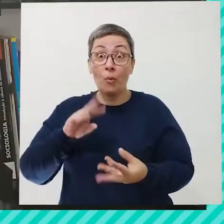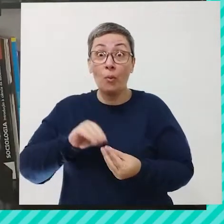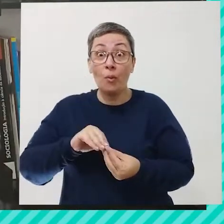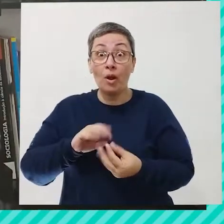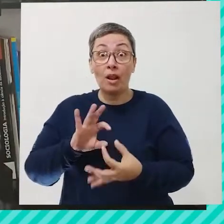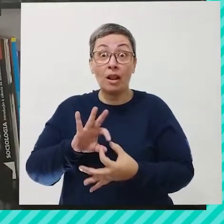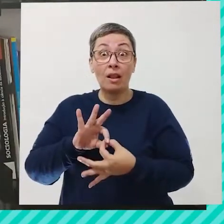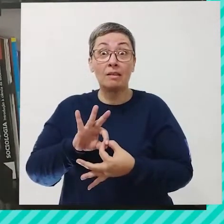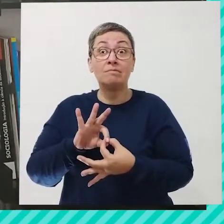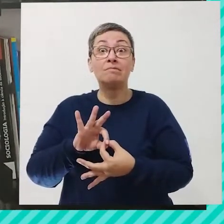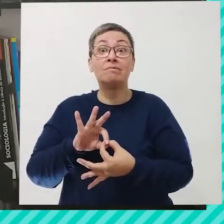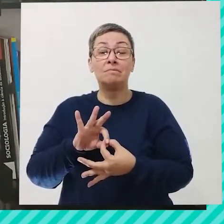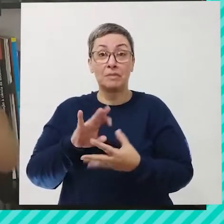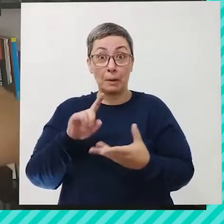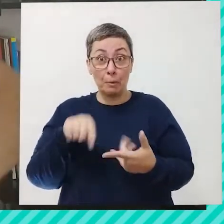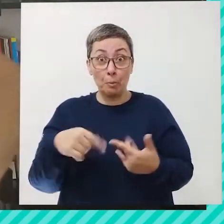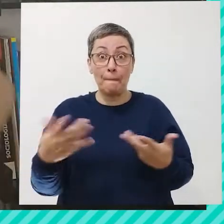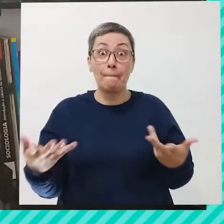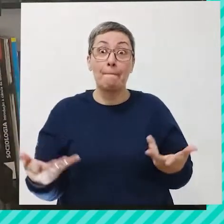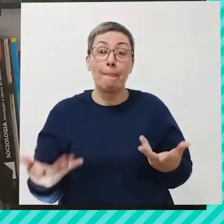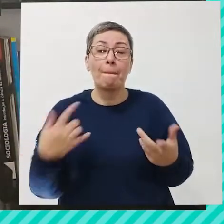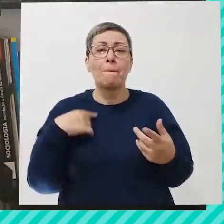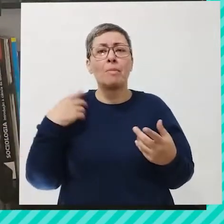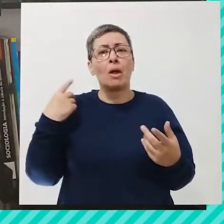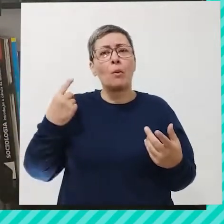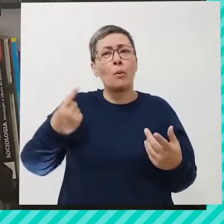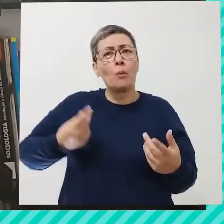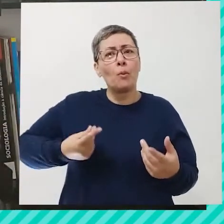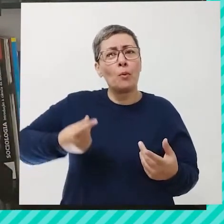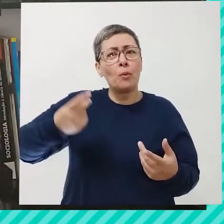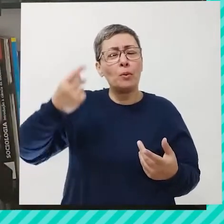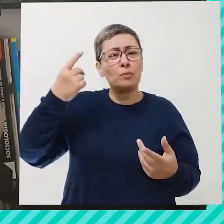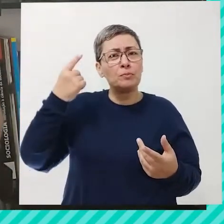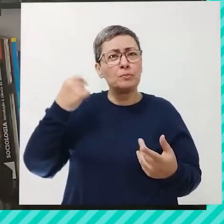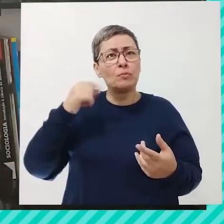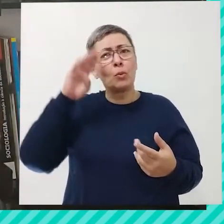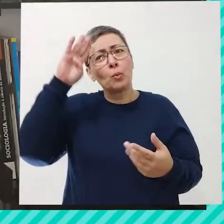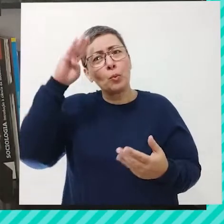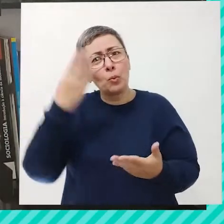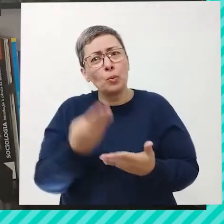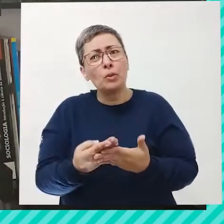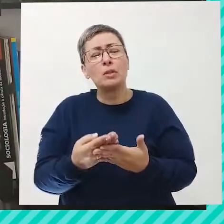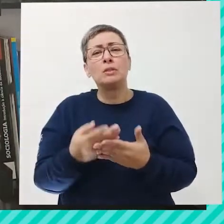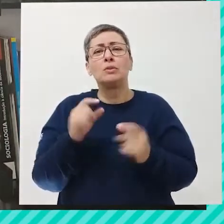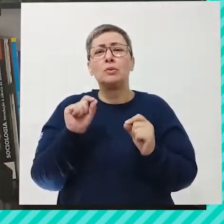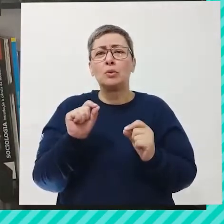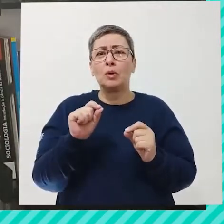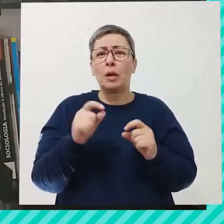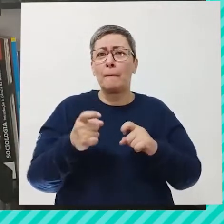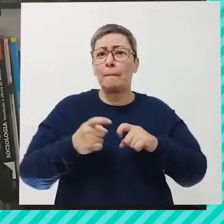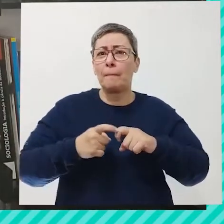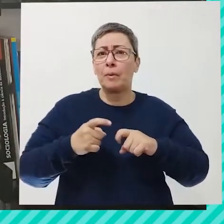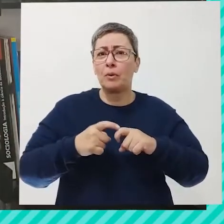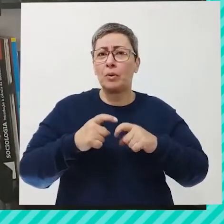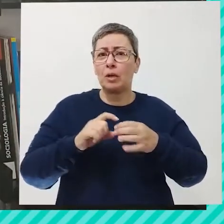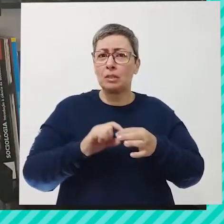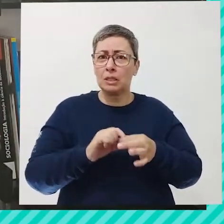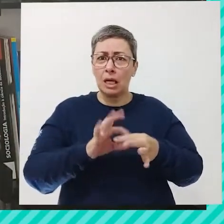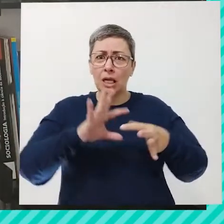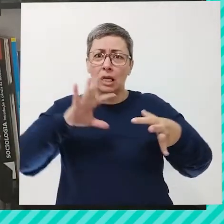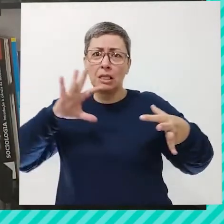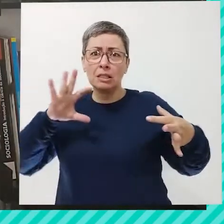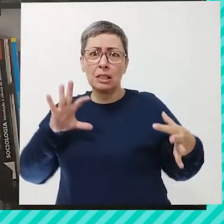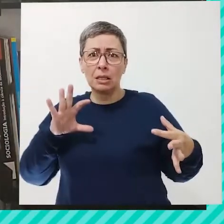totalmente ligados. Agora, por muito tempo, a gente já chegou a acreditar numa medicina que separava o